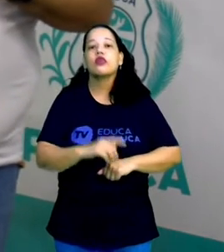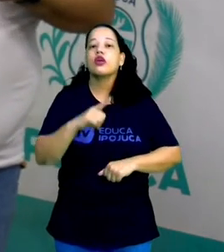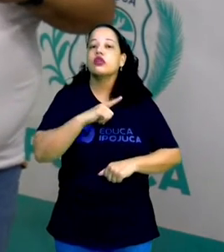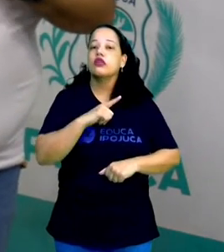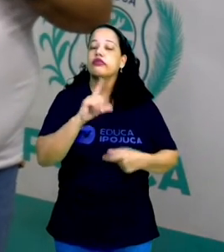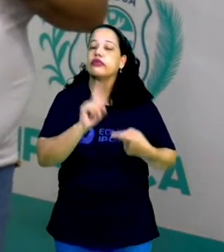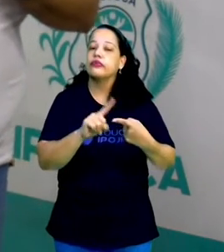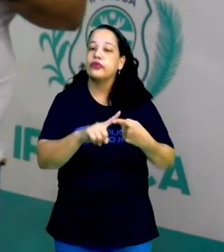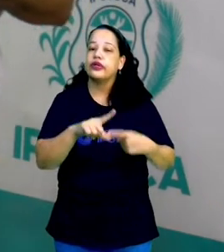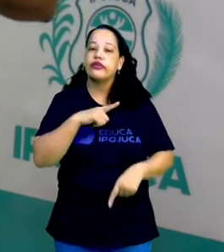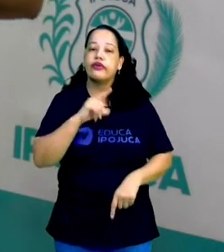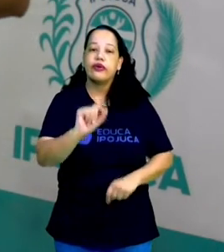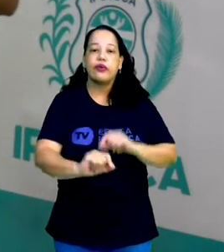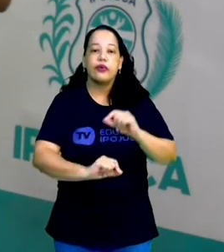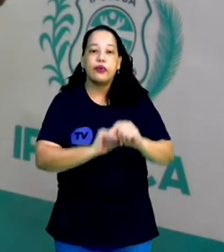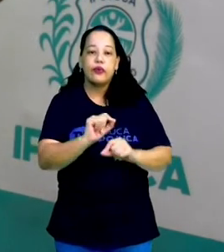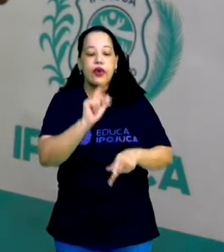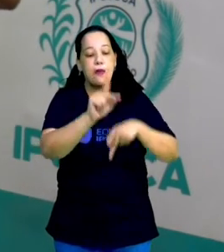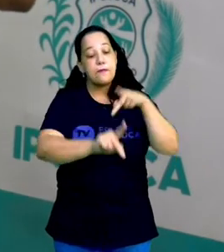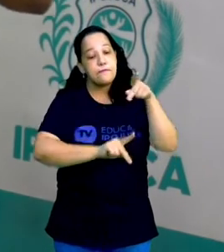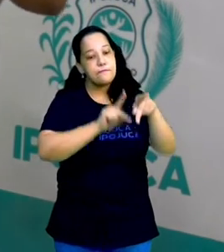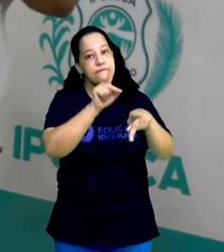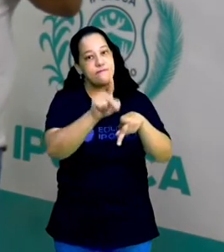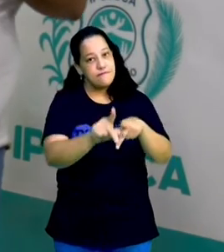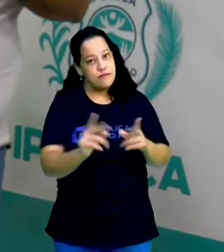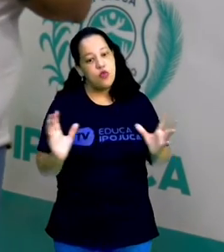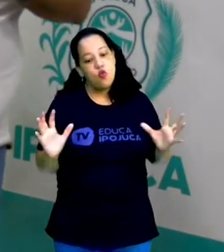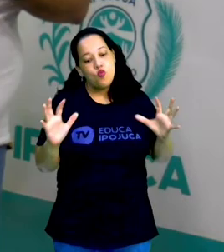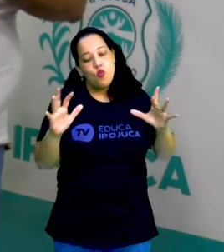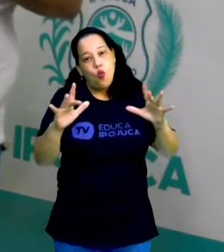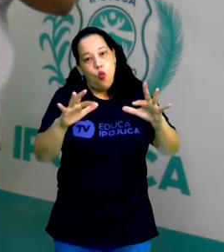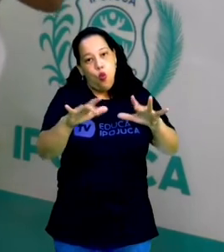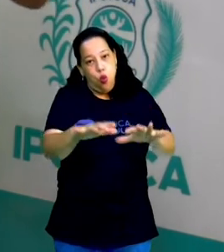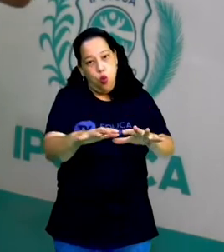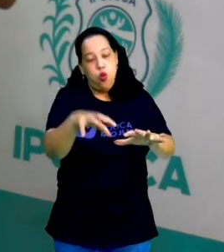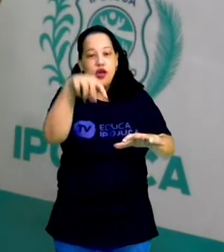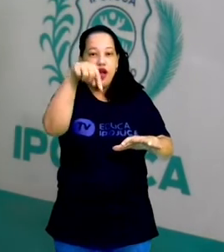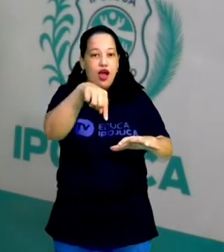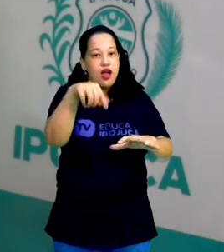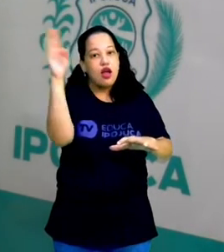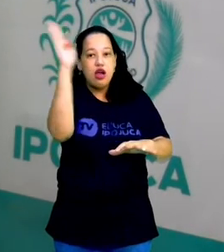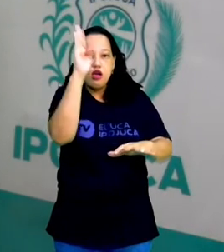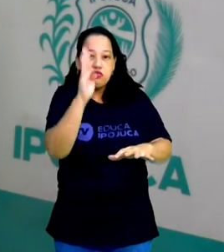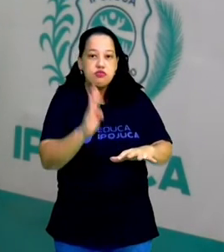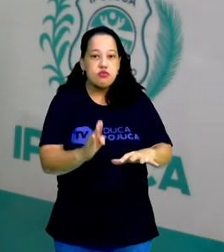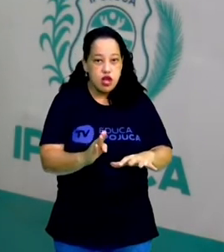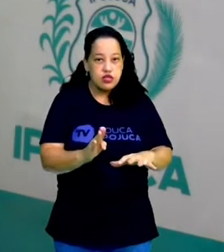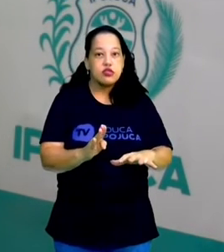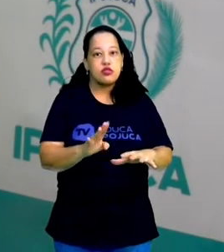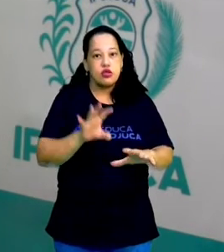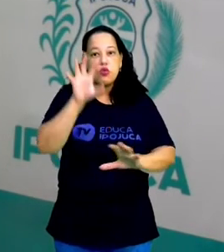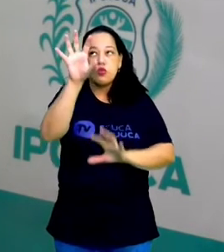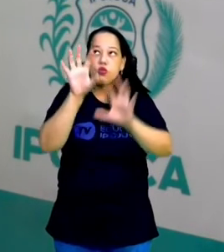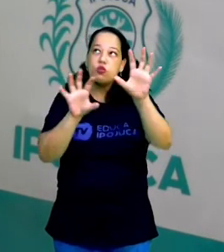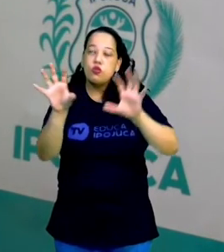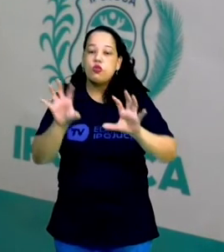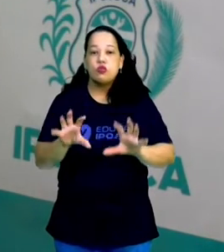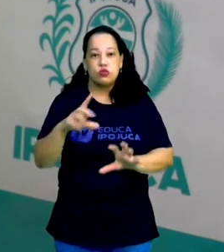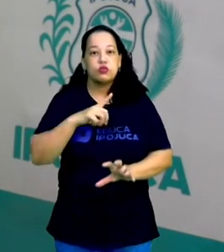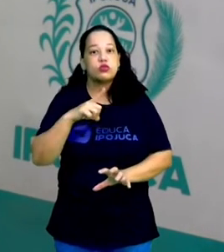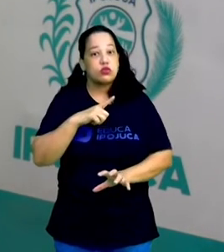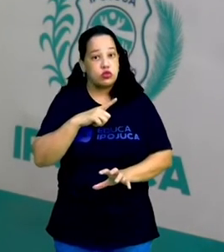uma concentração populacional muito definida, certo? No Brasil, essa concentração populacional